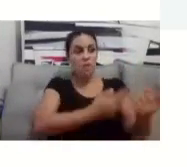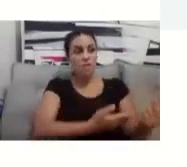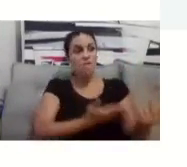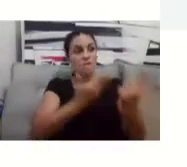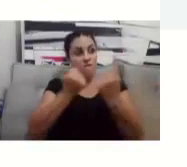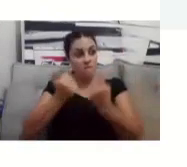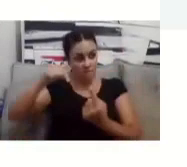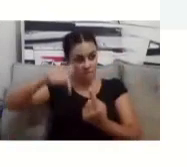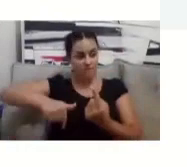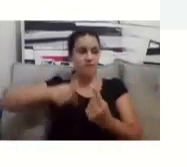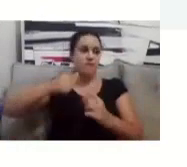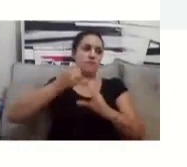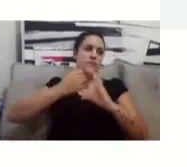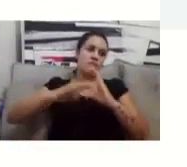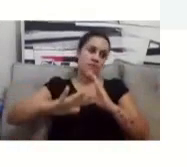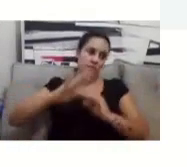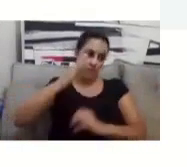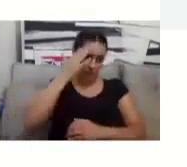do aluno mesmo.